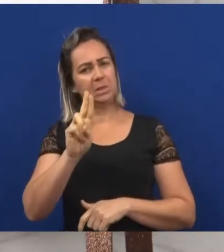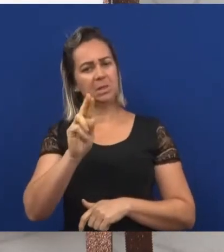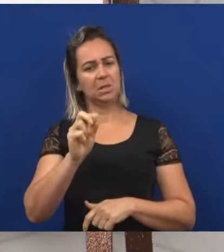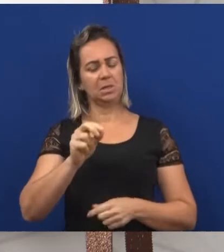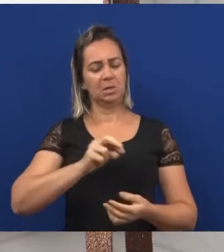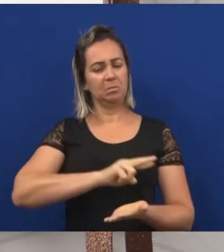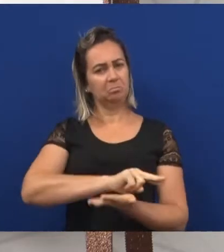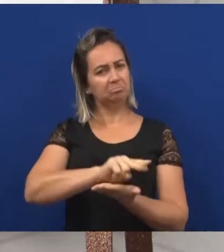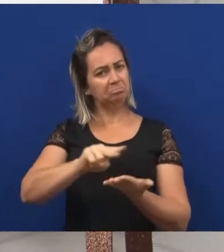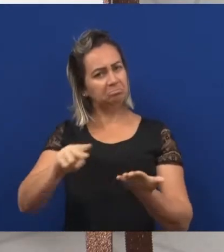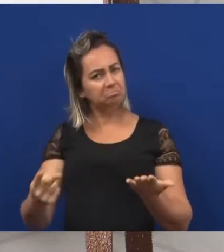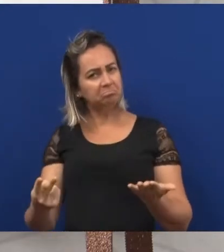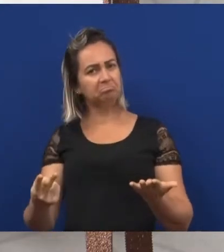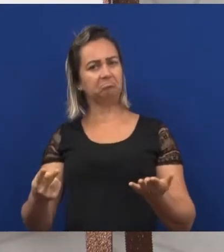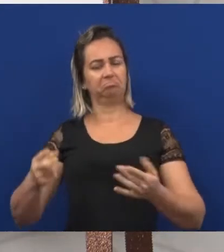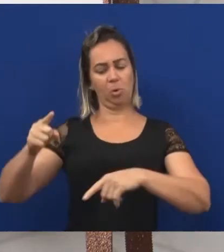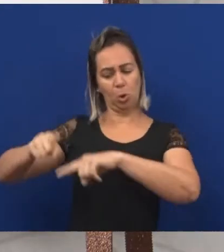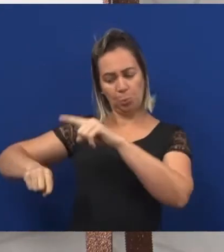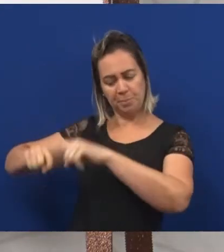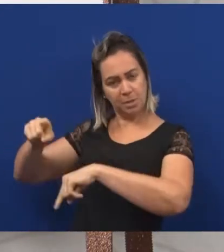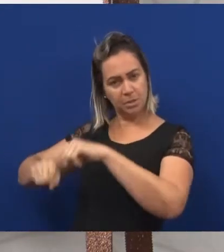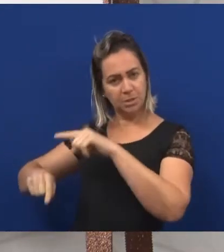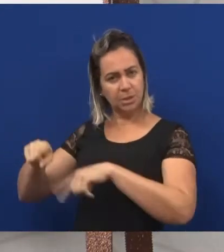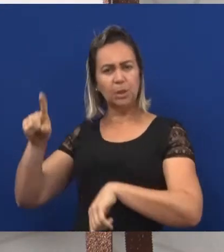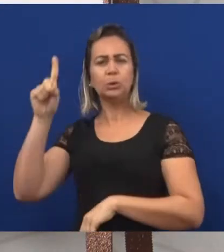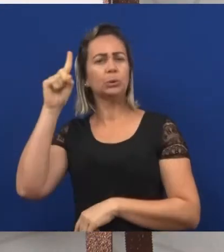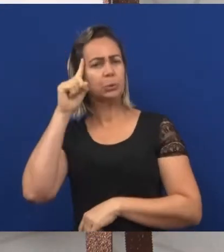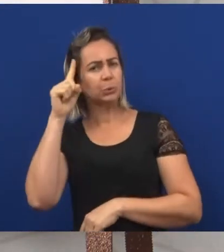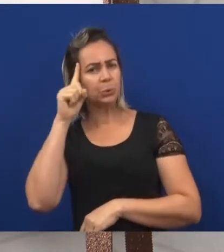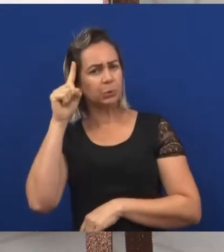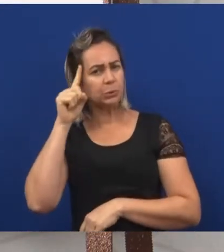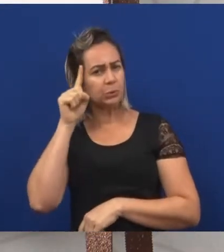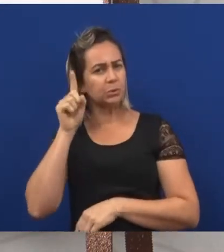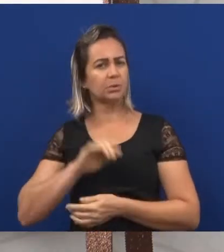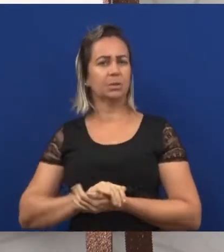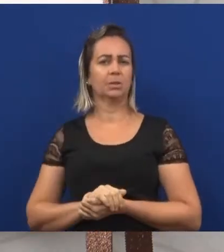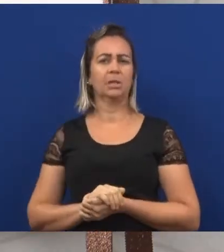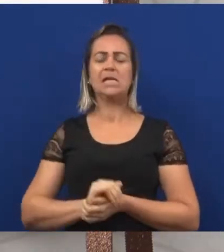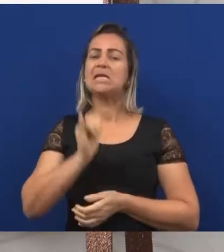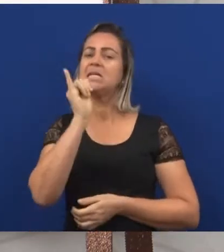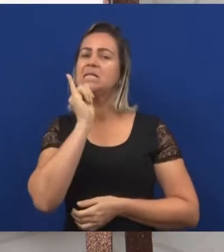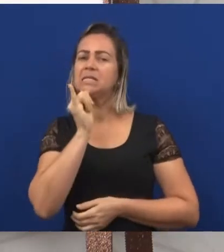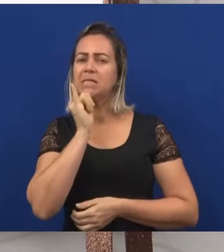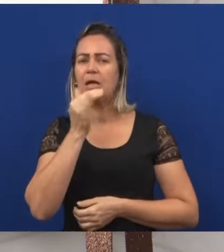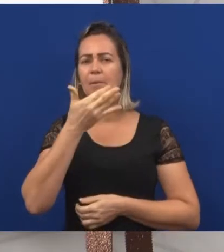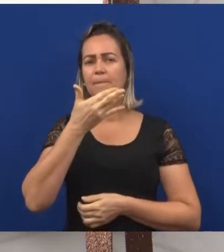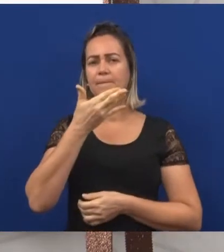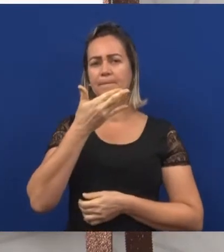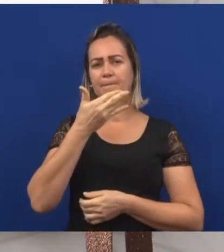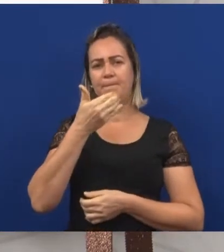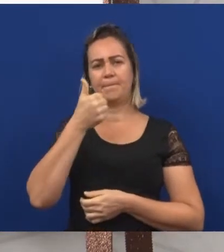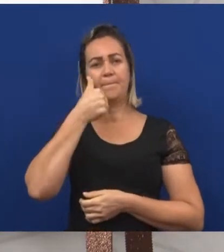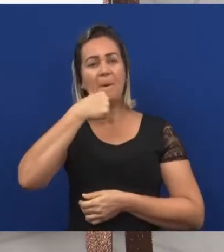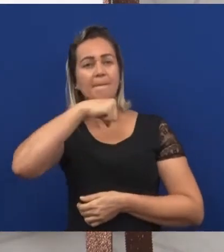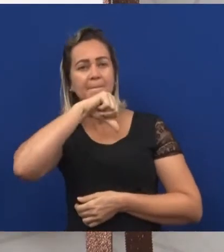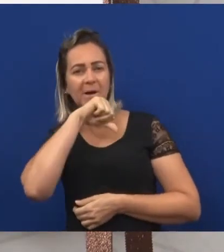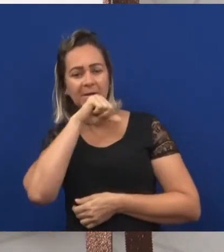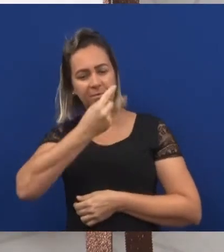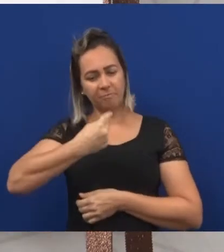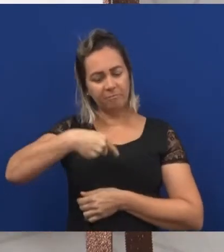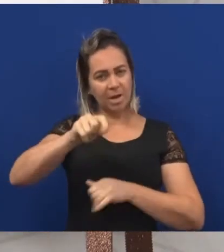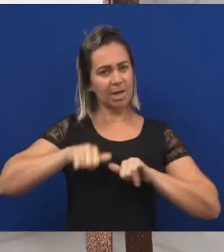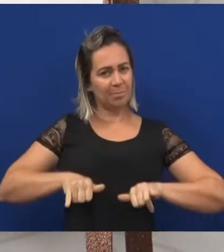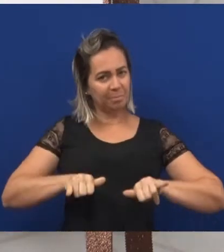do nosso dia a dia. Como a lista que a sua mamãe faz para ir ao mercado comprar coisas.